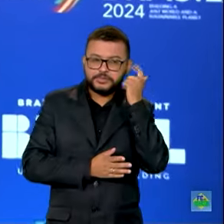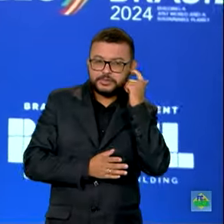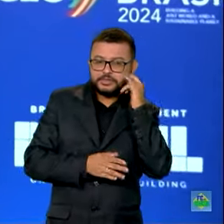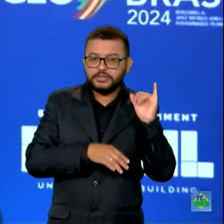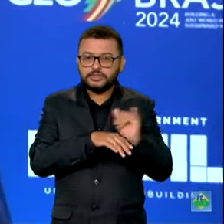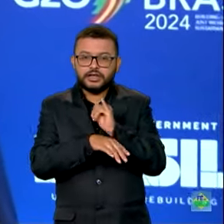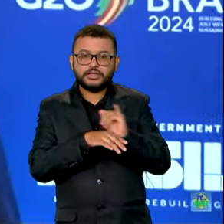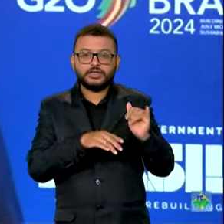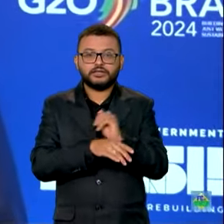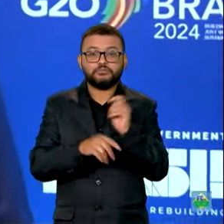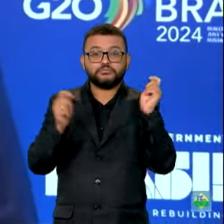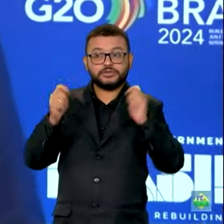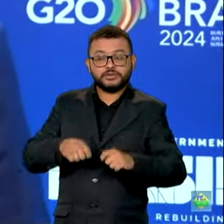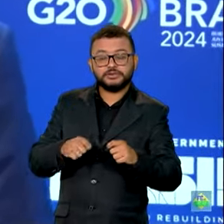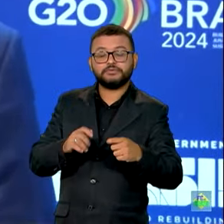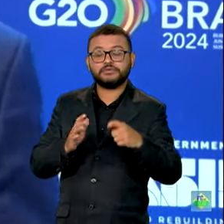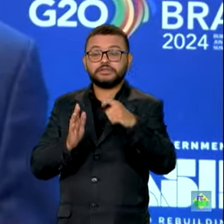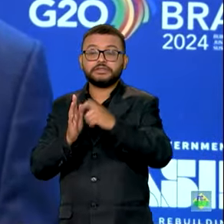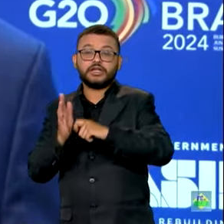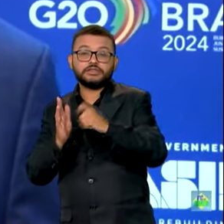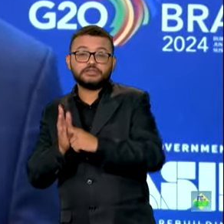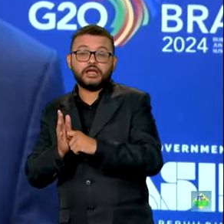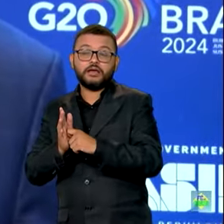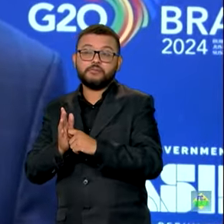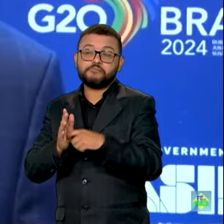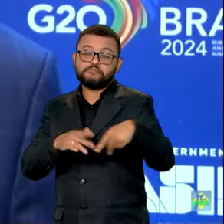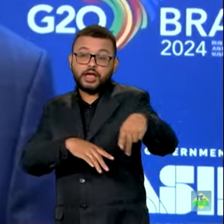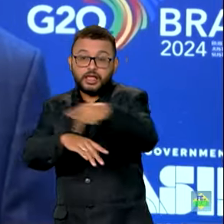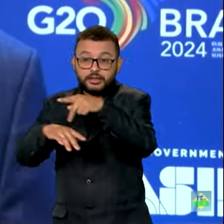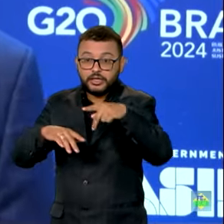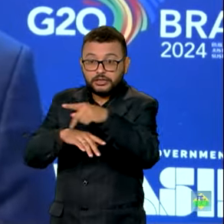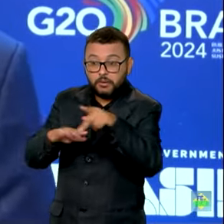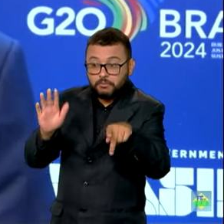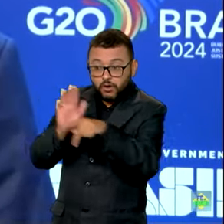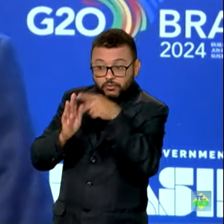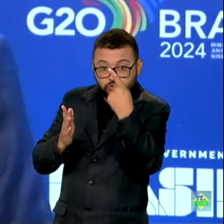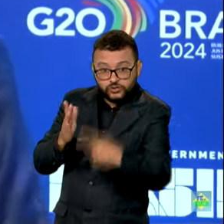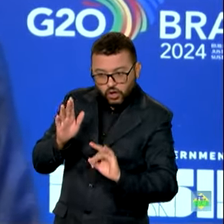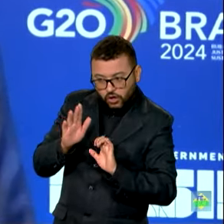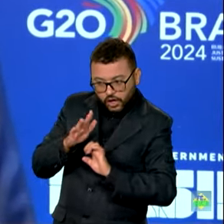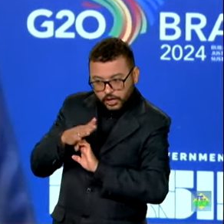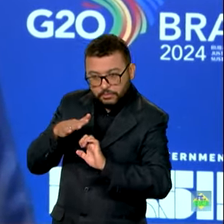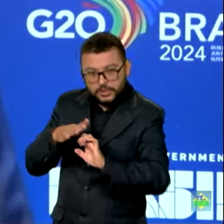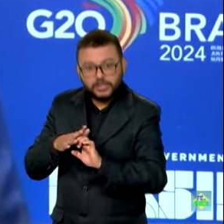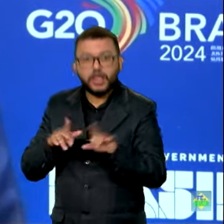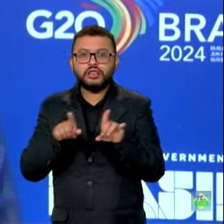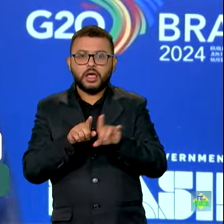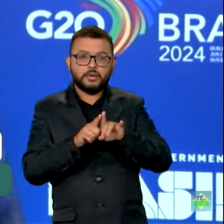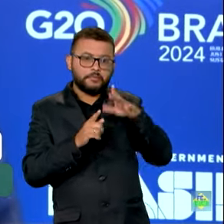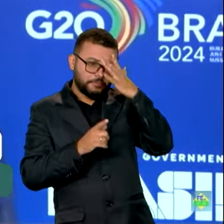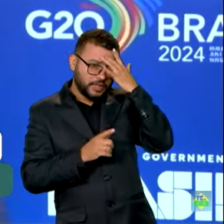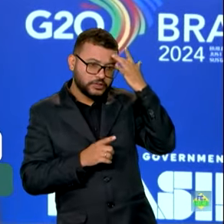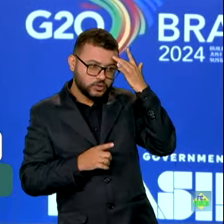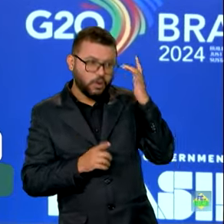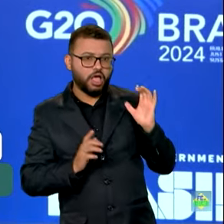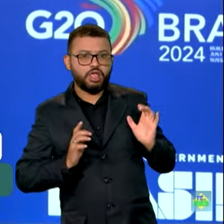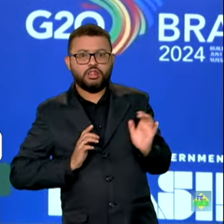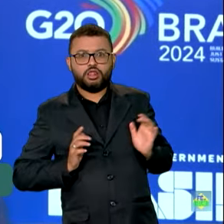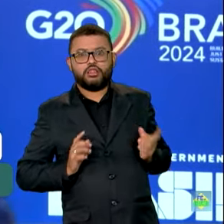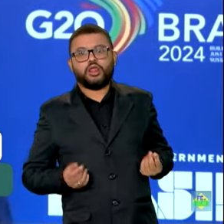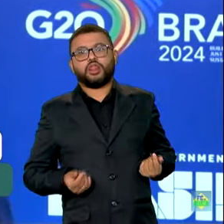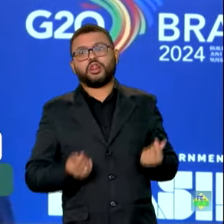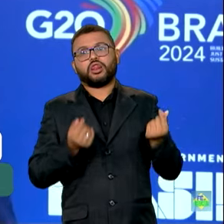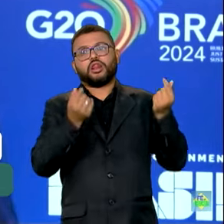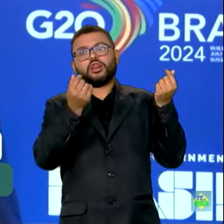a tributação internacional, não apenas do ponto de vista das empresas, mas também do ponto de vista dos indivíduos chamados super